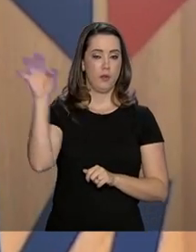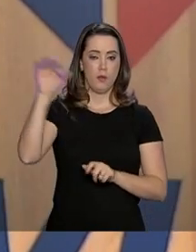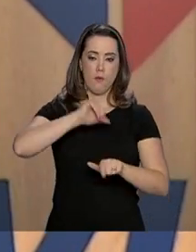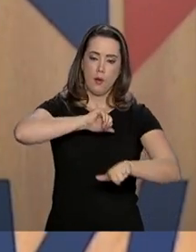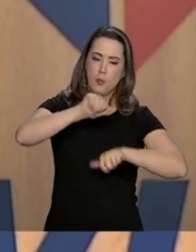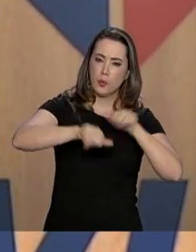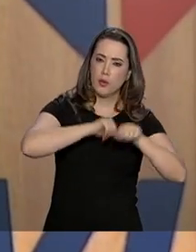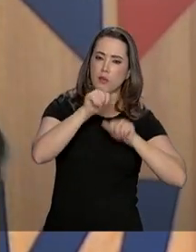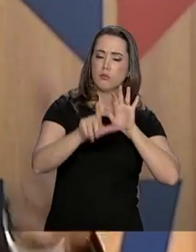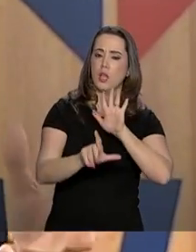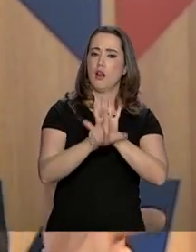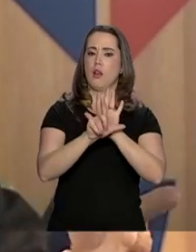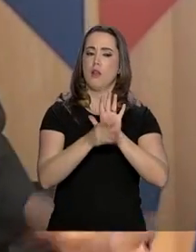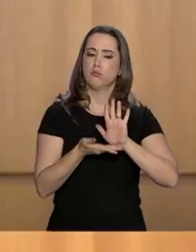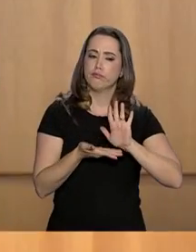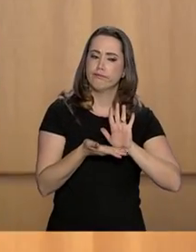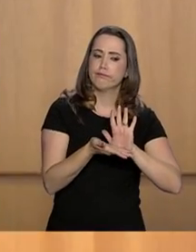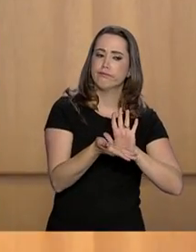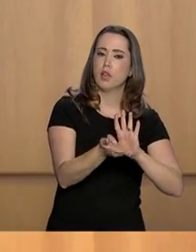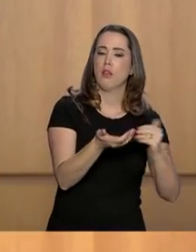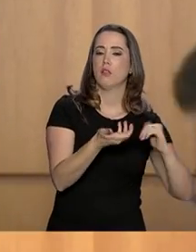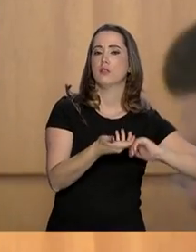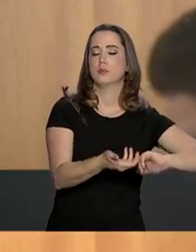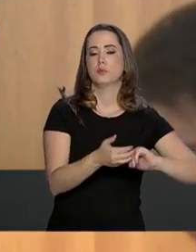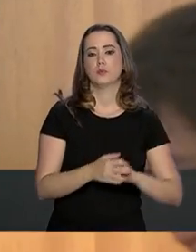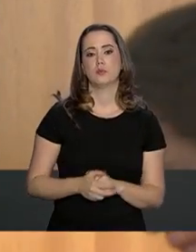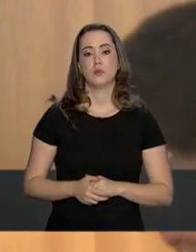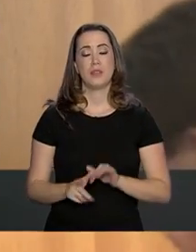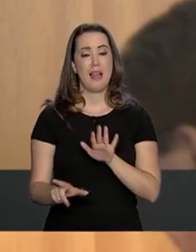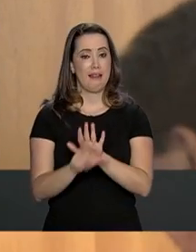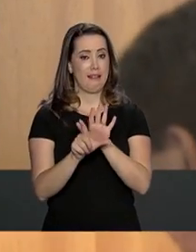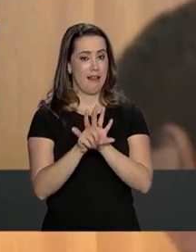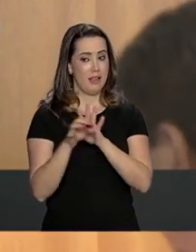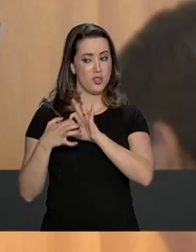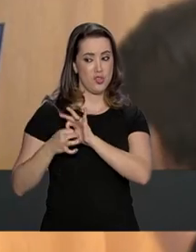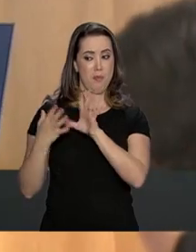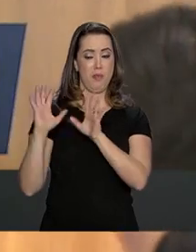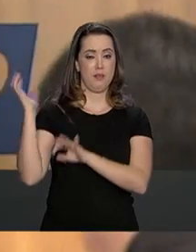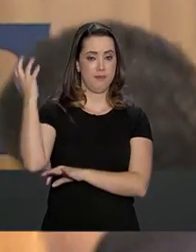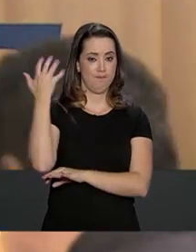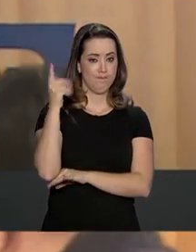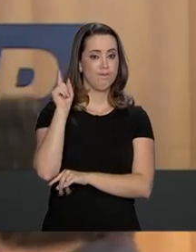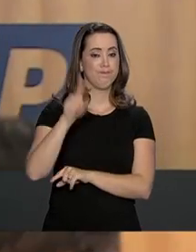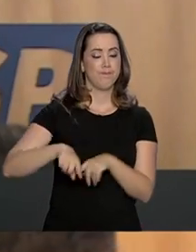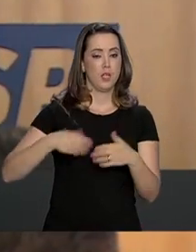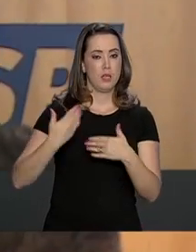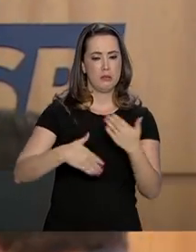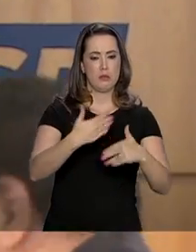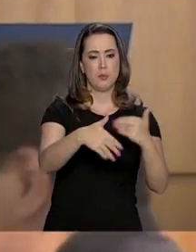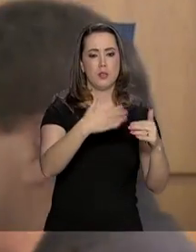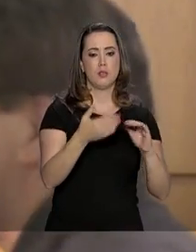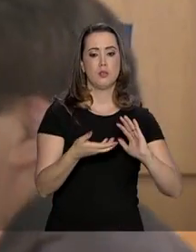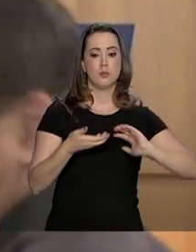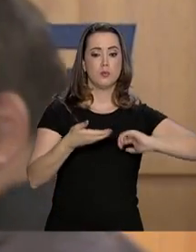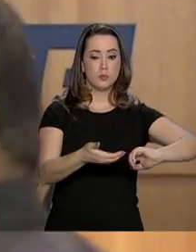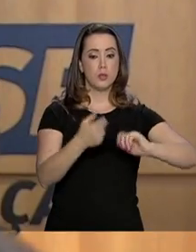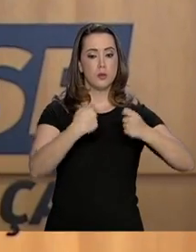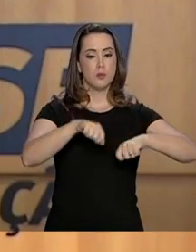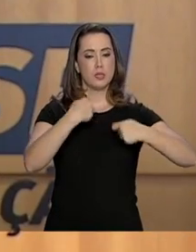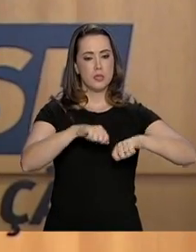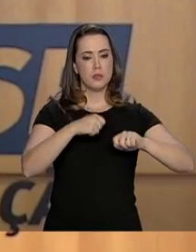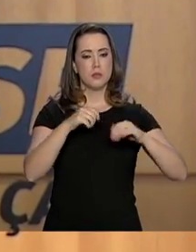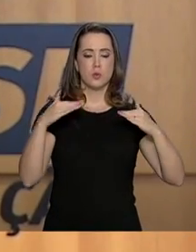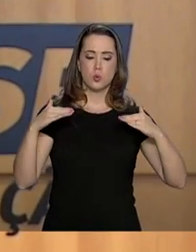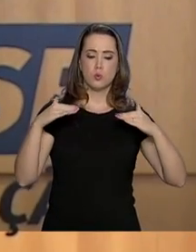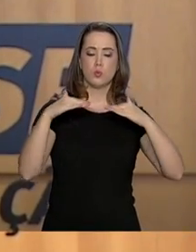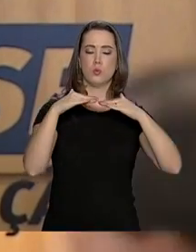que tramita no Congresso Nacional. A lei geral de licenciamento ambiental que está tramitando no Congresso, ela precisa ser